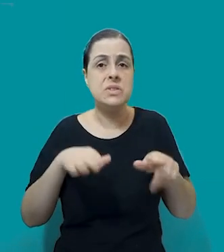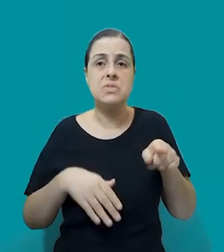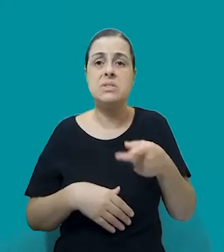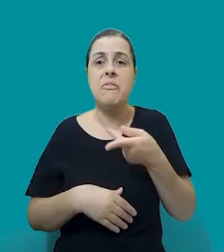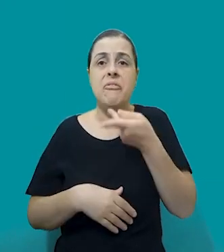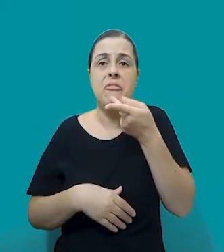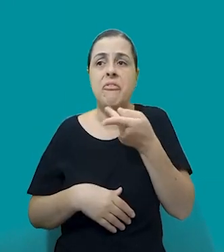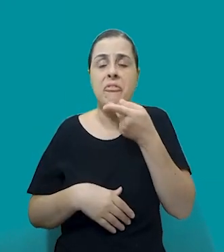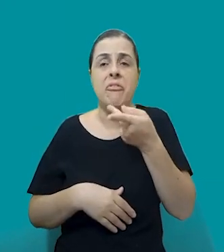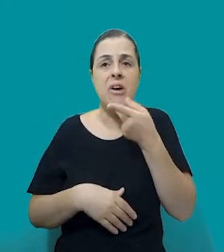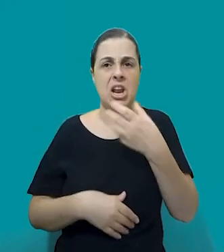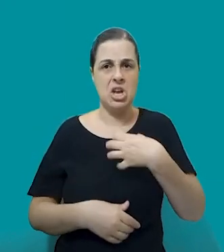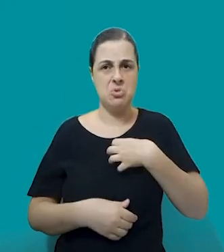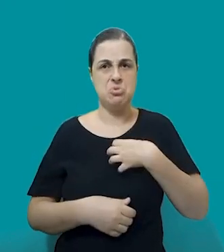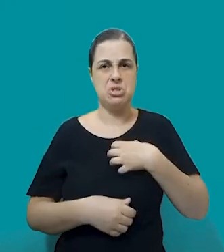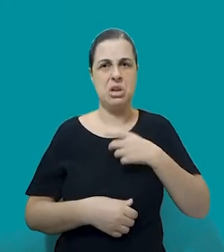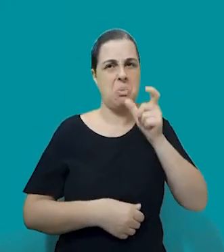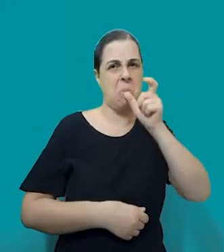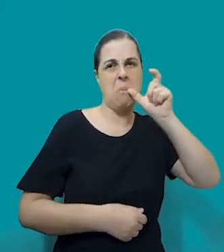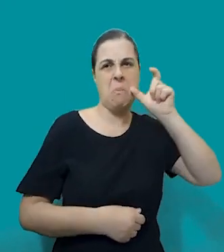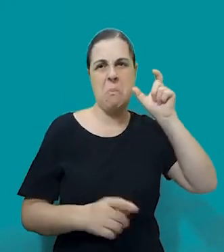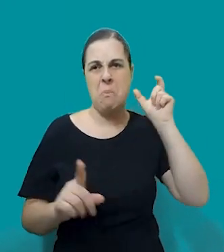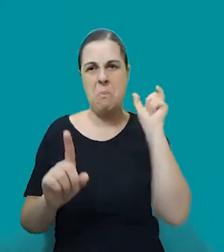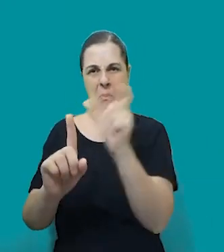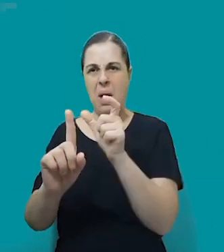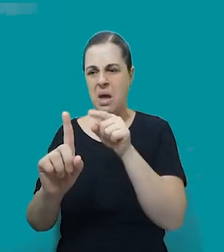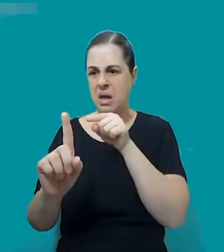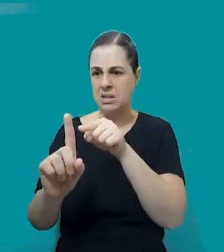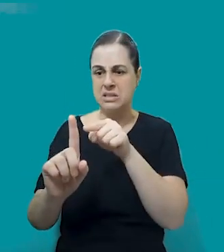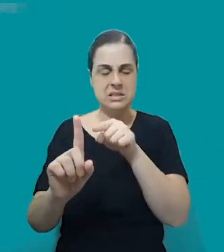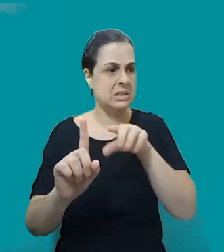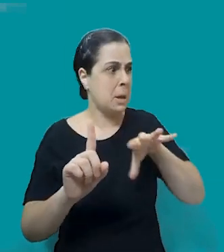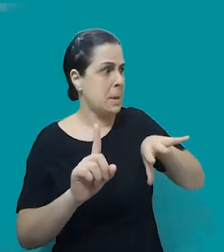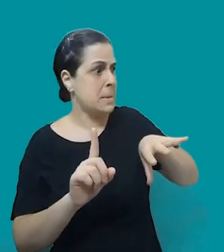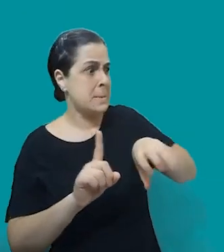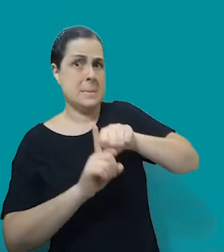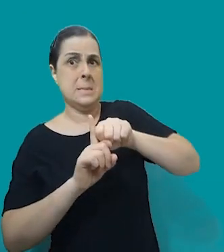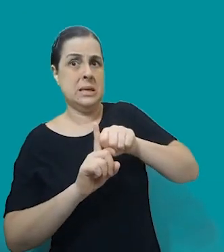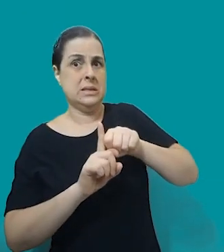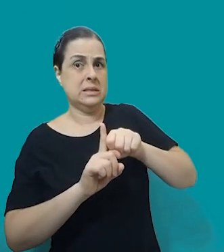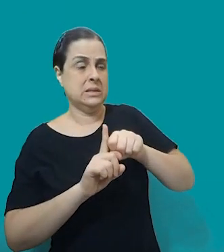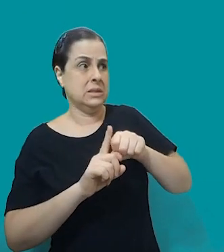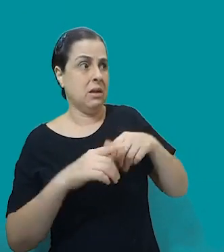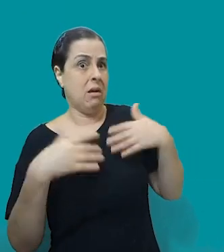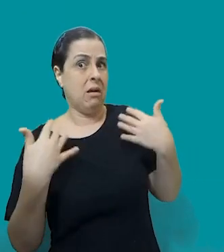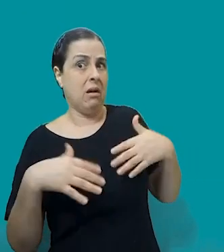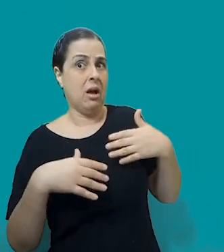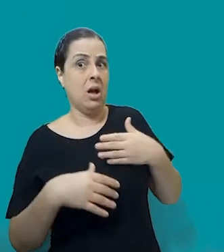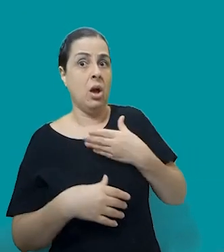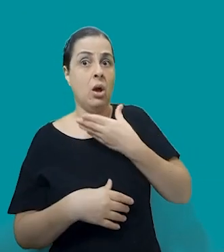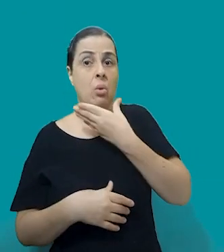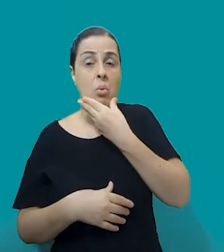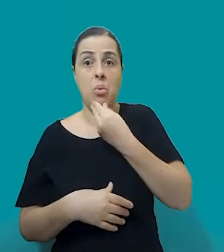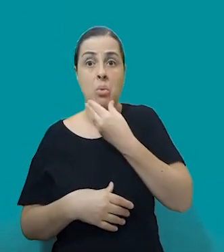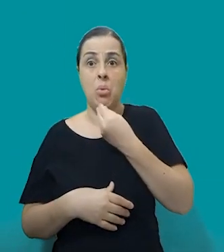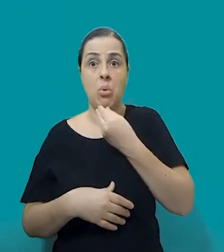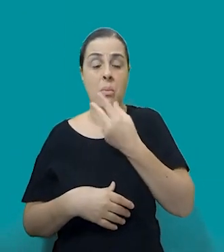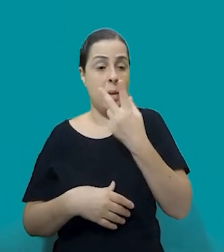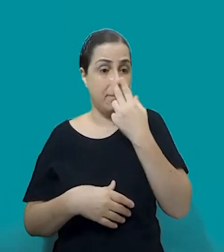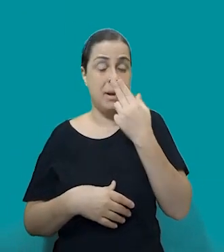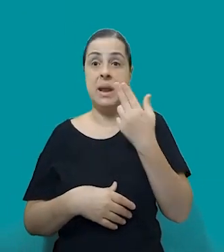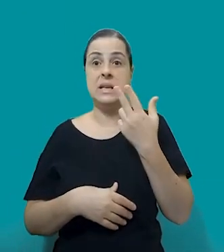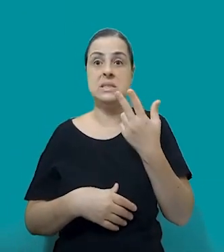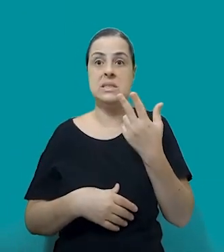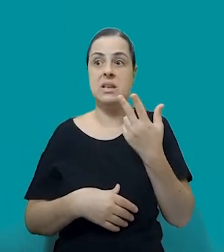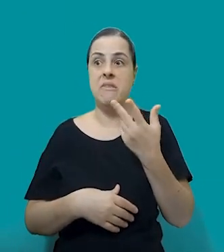e uma palavra que a gente coloca mal colocada, o interlocutor, né, homem, usa aquela palavra pra desqualificar todo o nosso